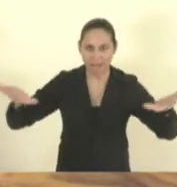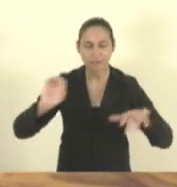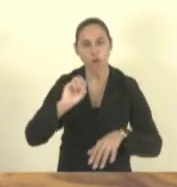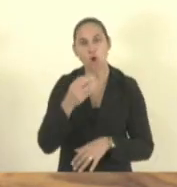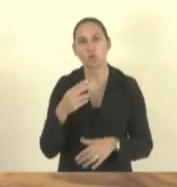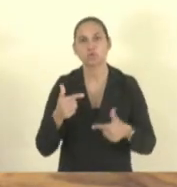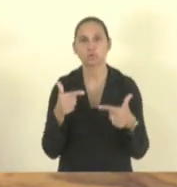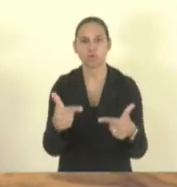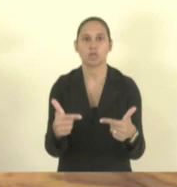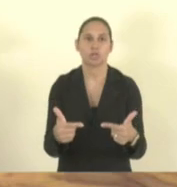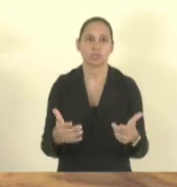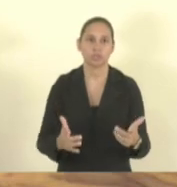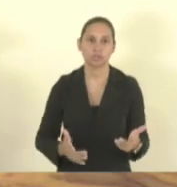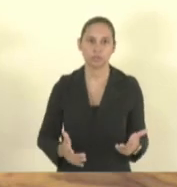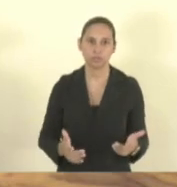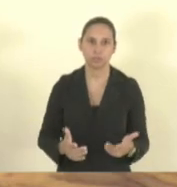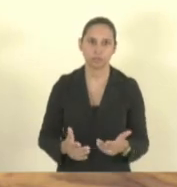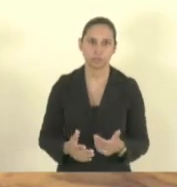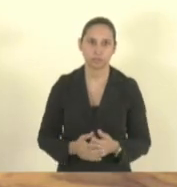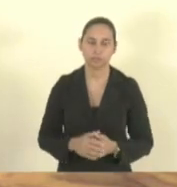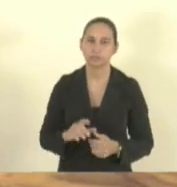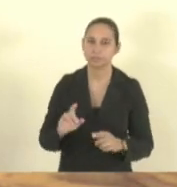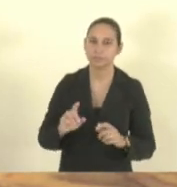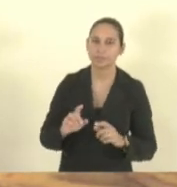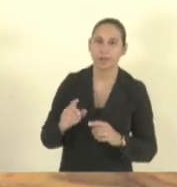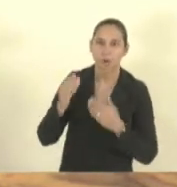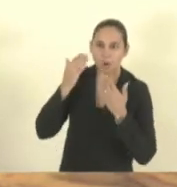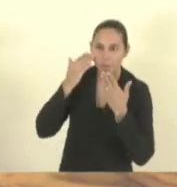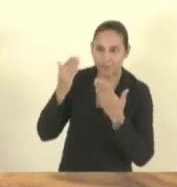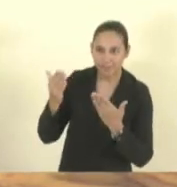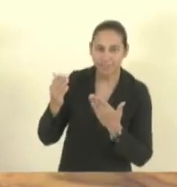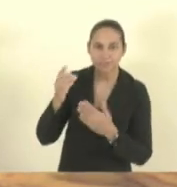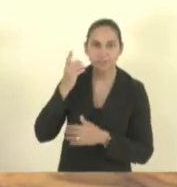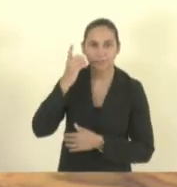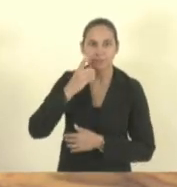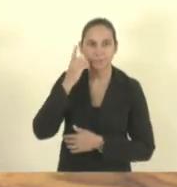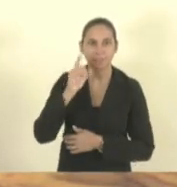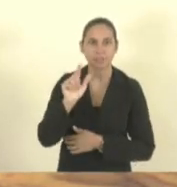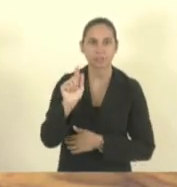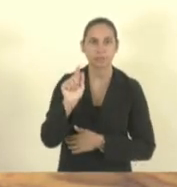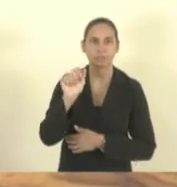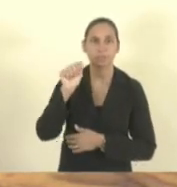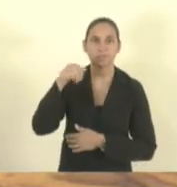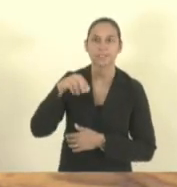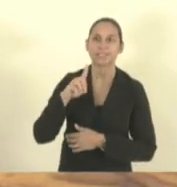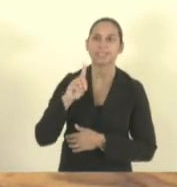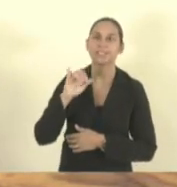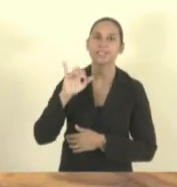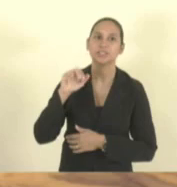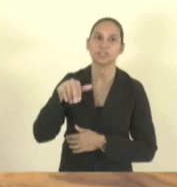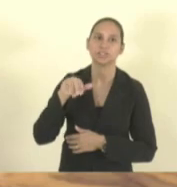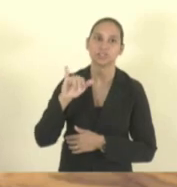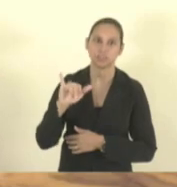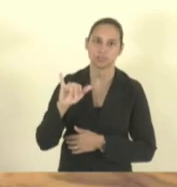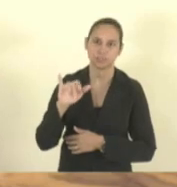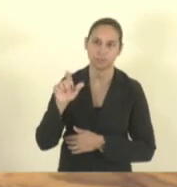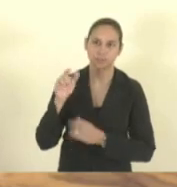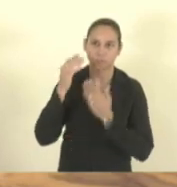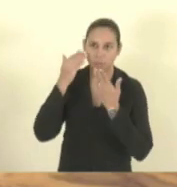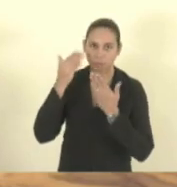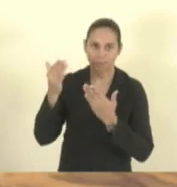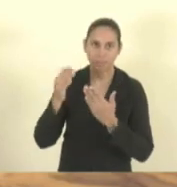só voltando. Gandine, muito obrigada. Você não sabe o quanto nós esperamos por isso.